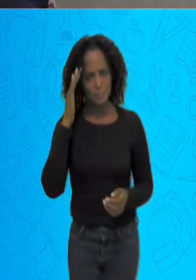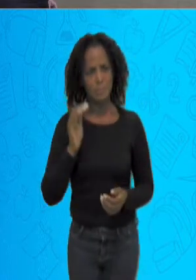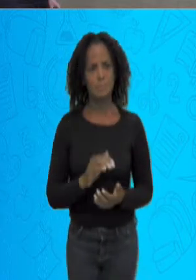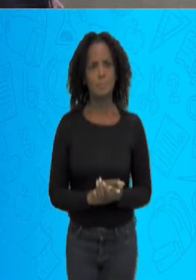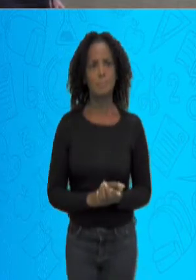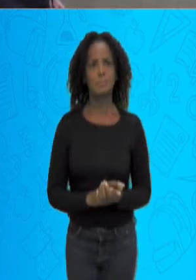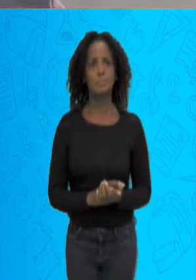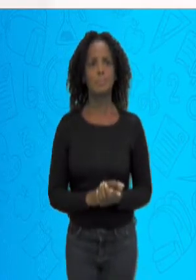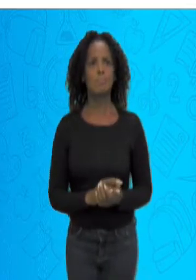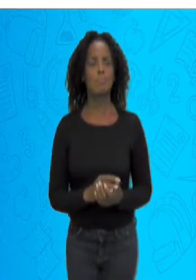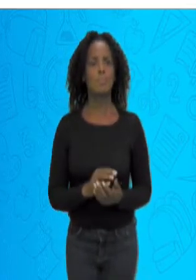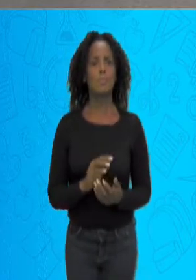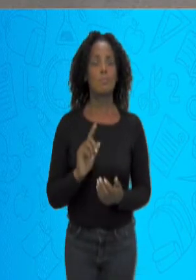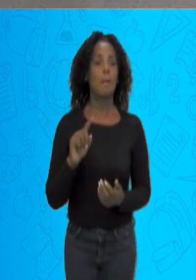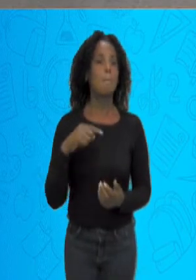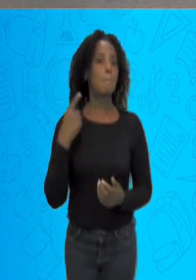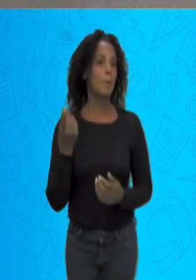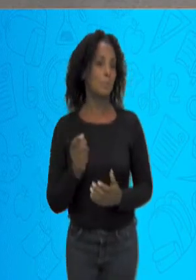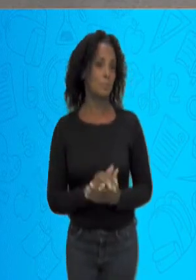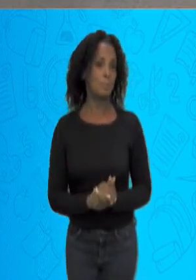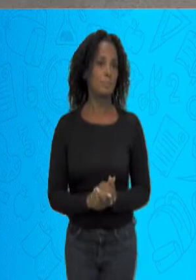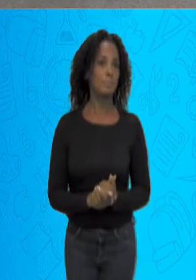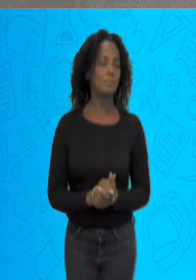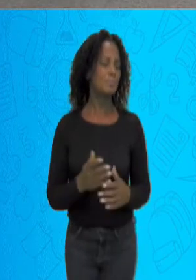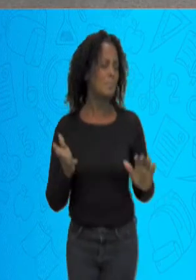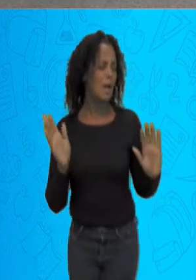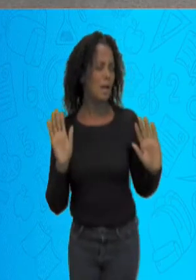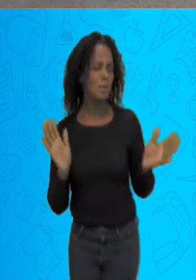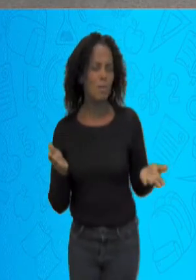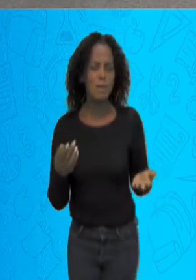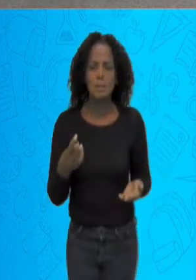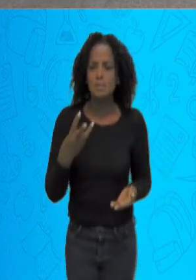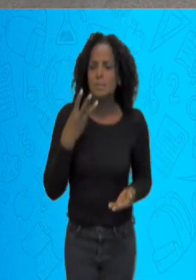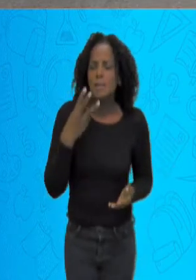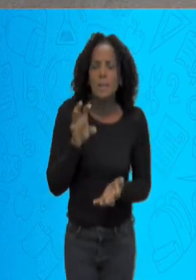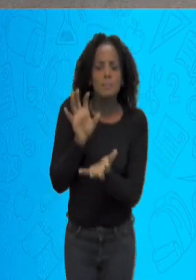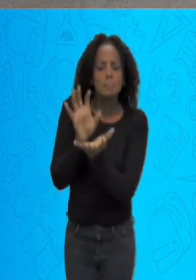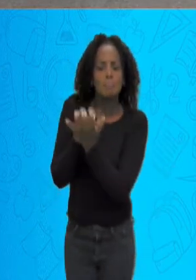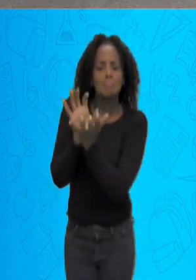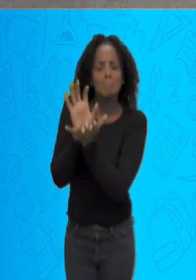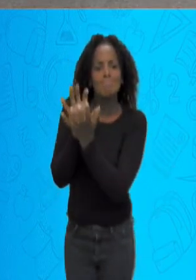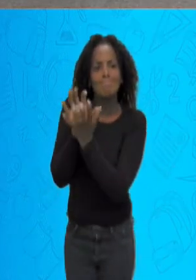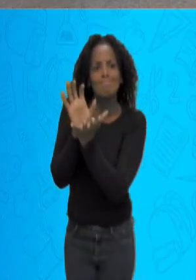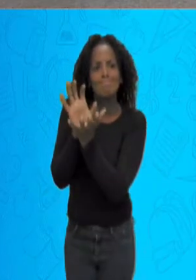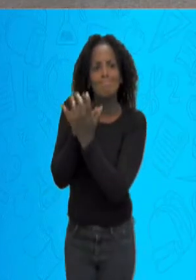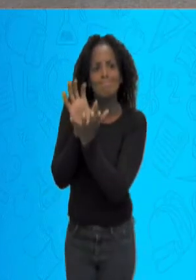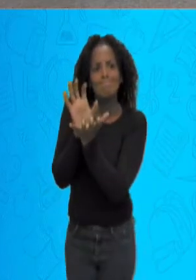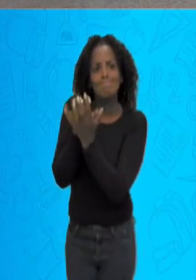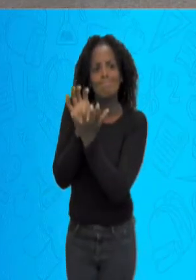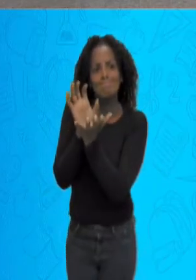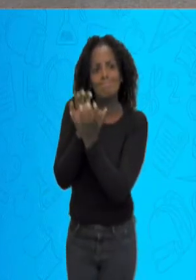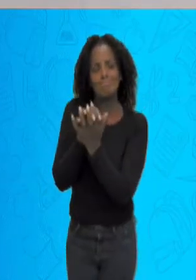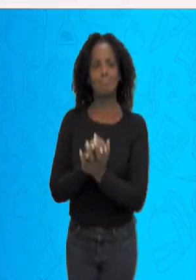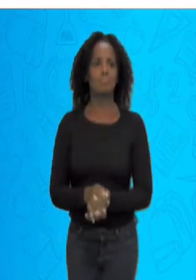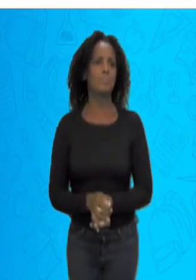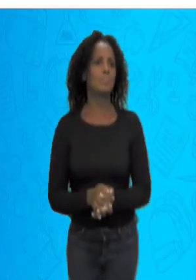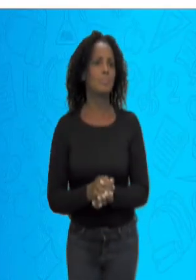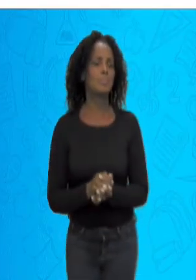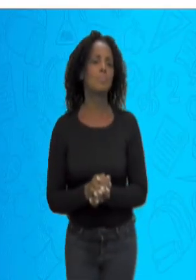Agora vamos para a próxima atividade. Agora eu tenho três jacarens. Olha o numeral três novamente.